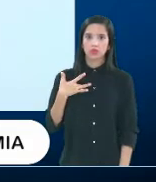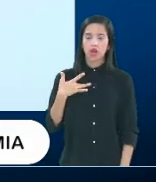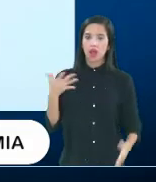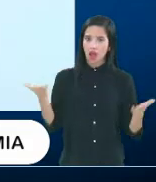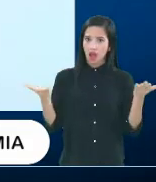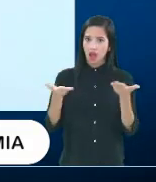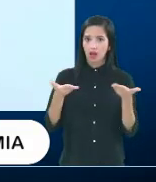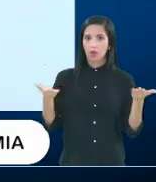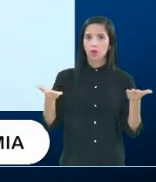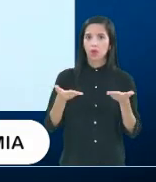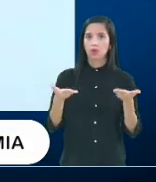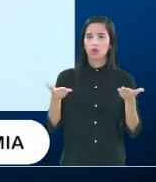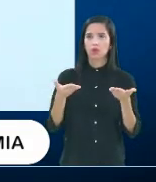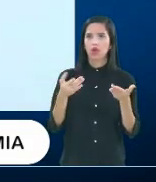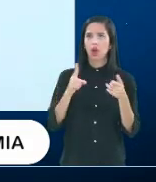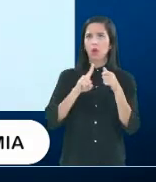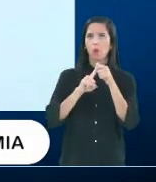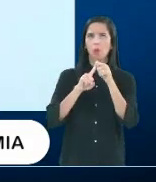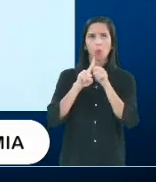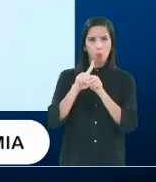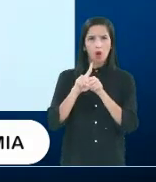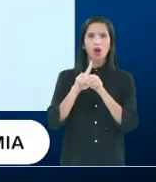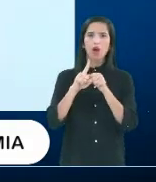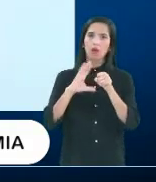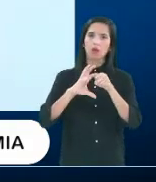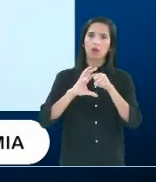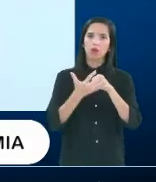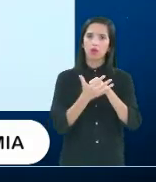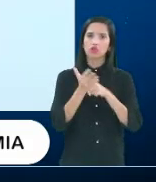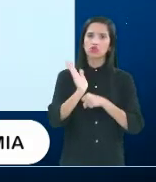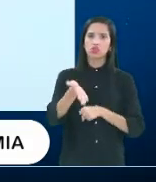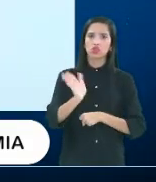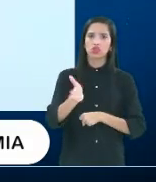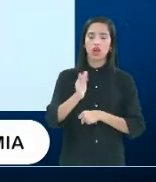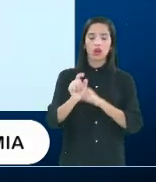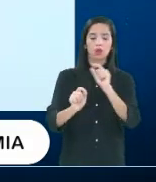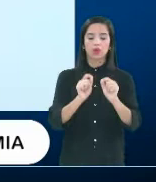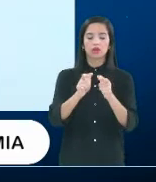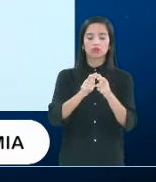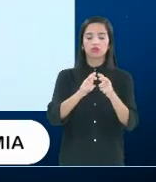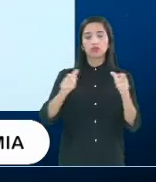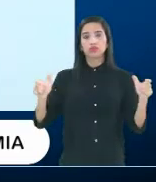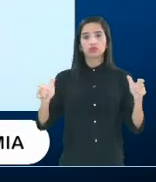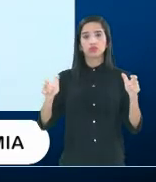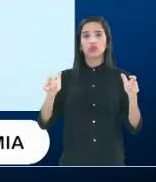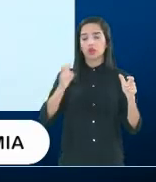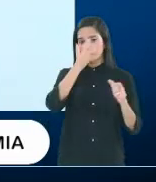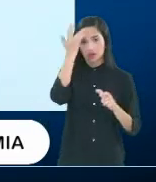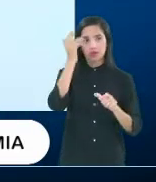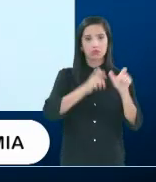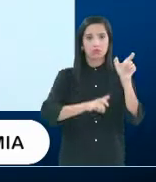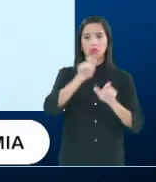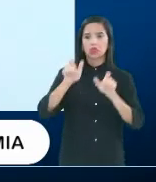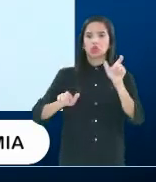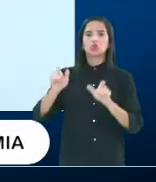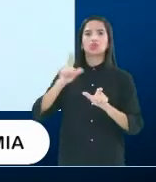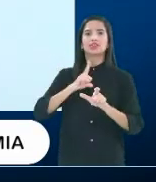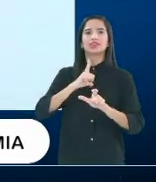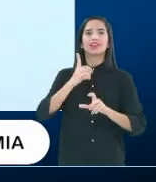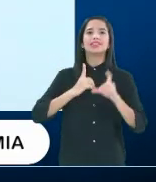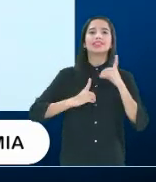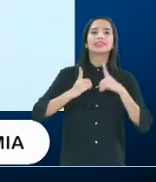período de um ano de pandemia, o aumento de casos de depressão,